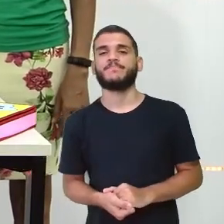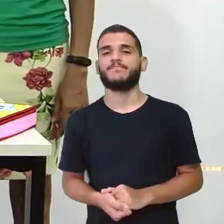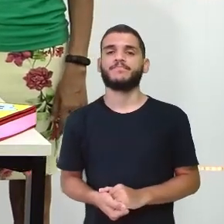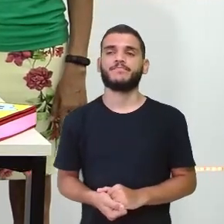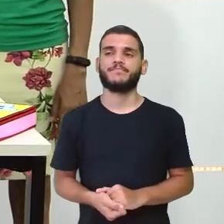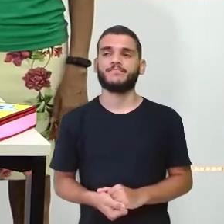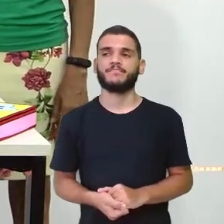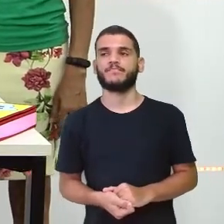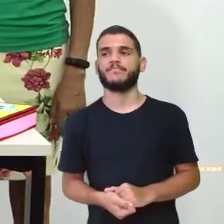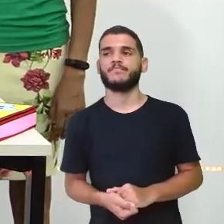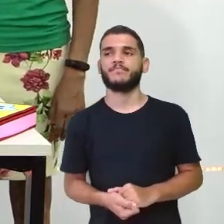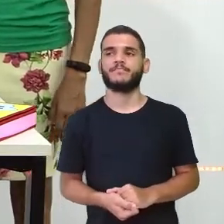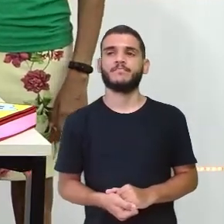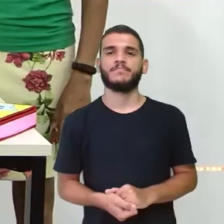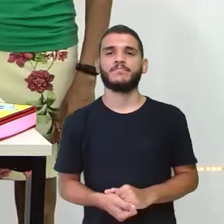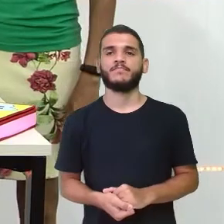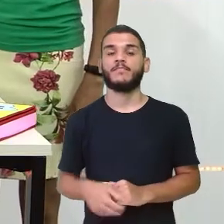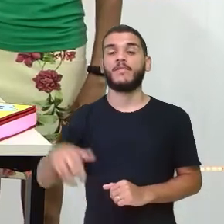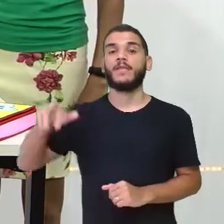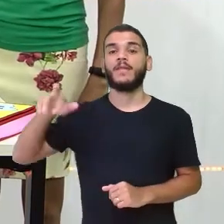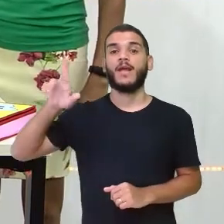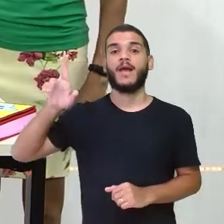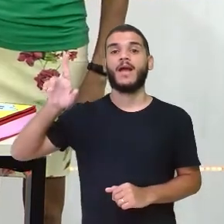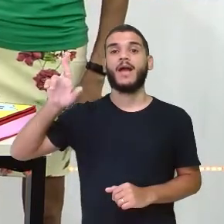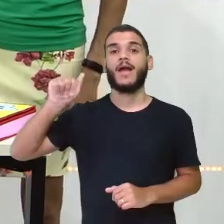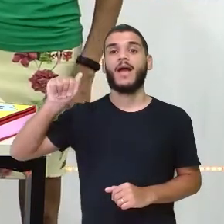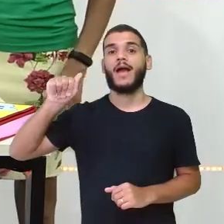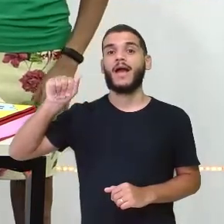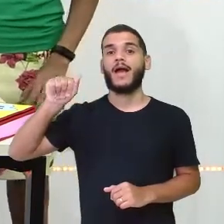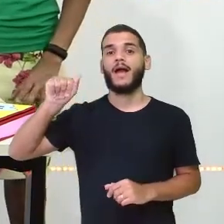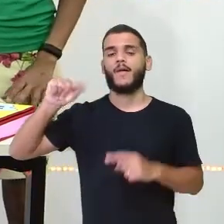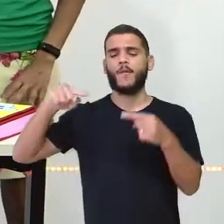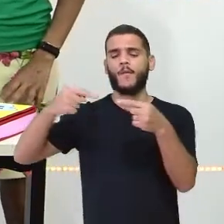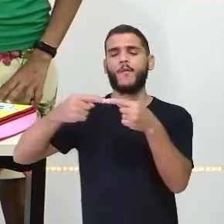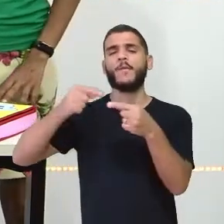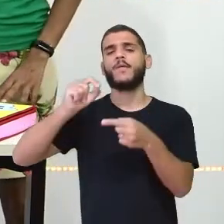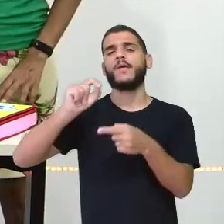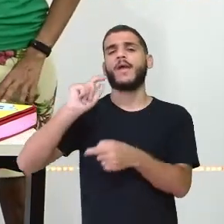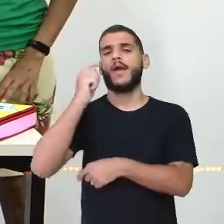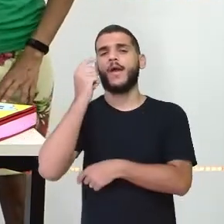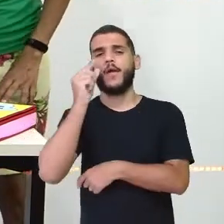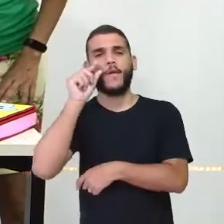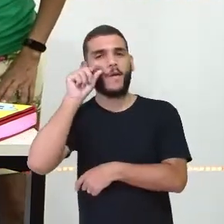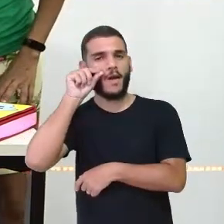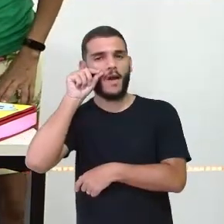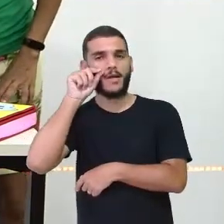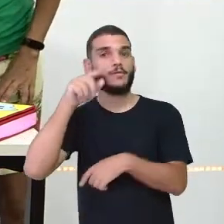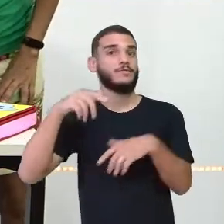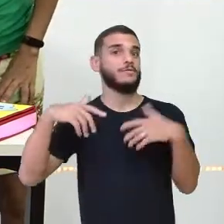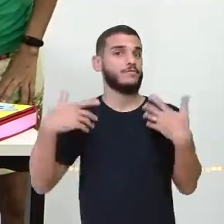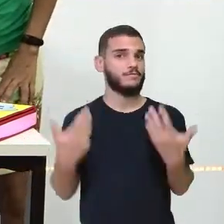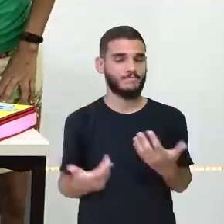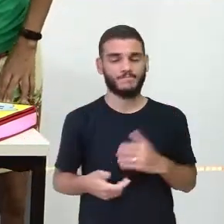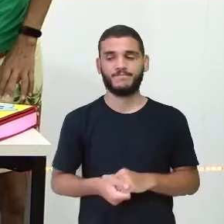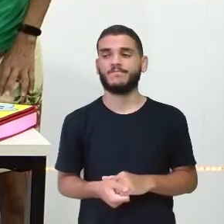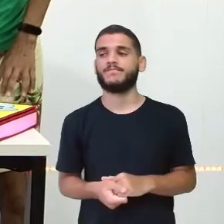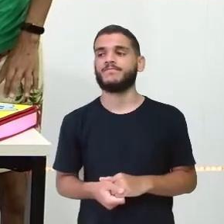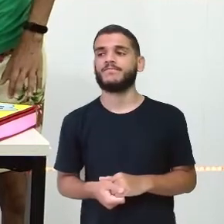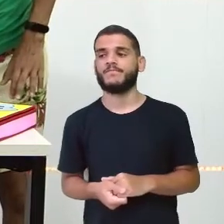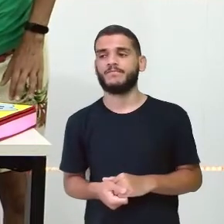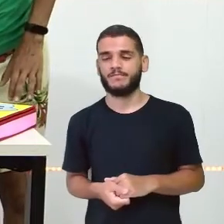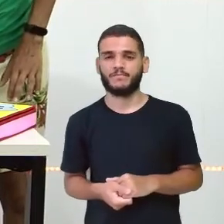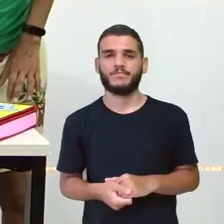Rá. Rato. R de rato. E aí? Pega o R de rato aí, professora. aqui o R.